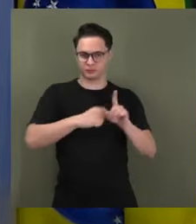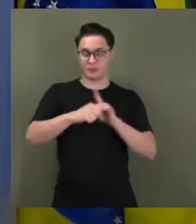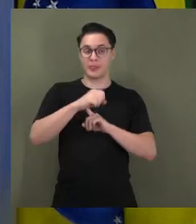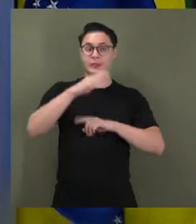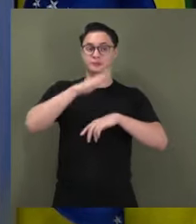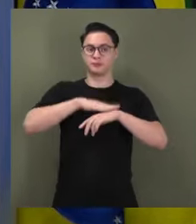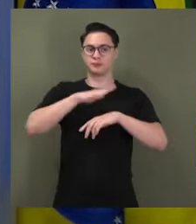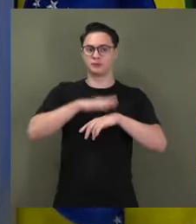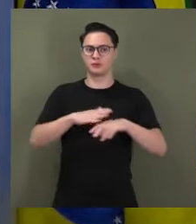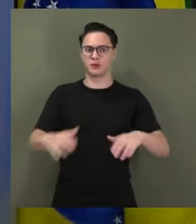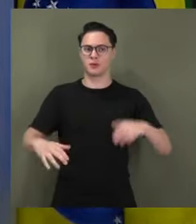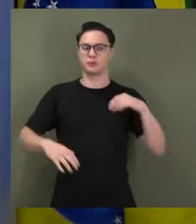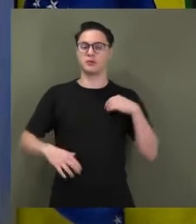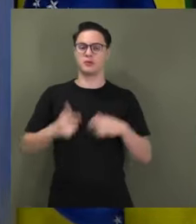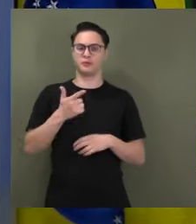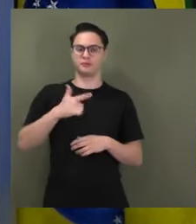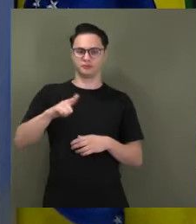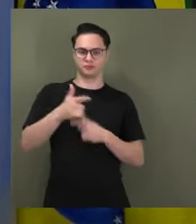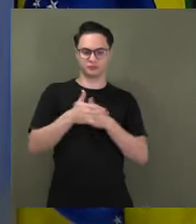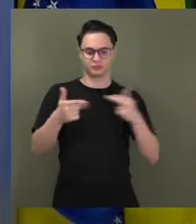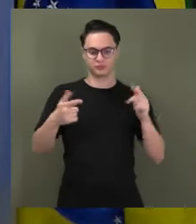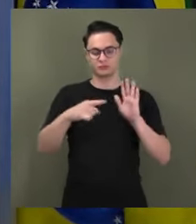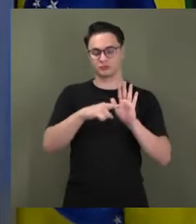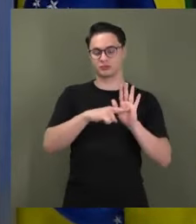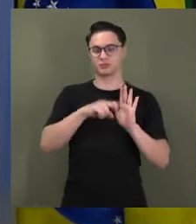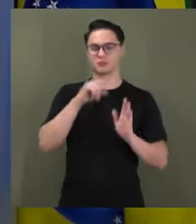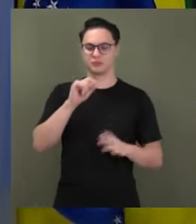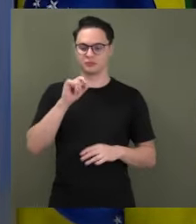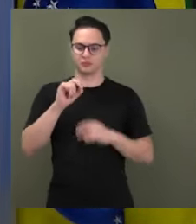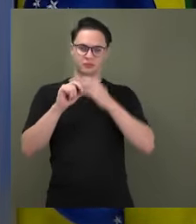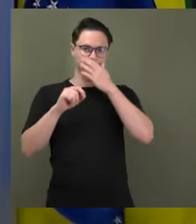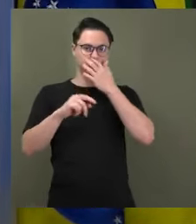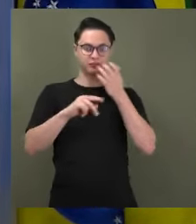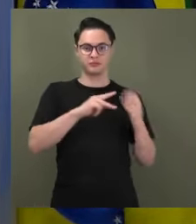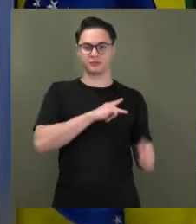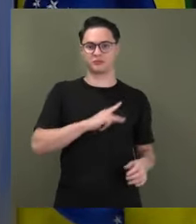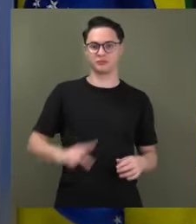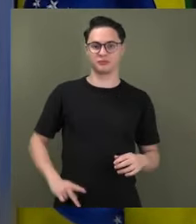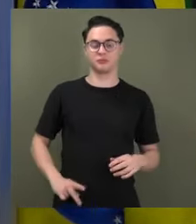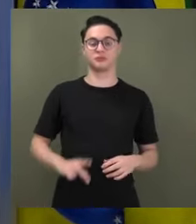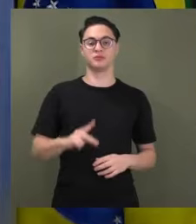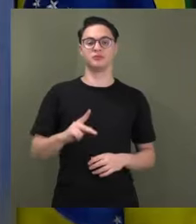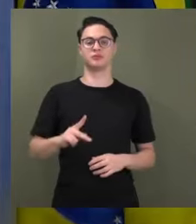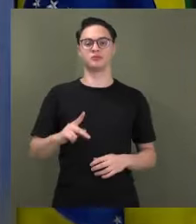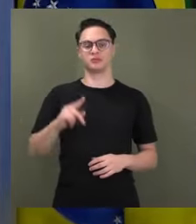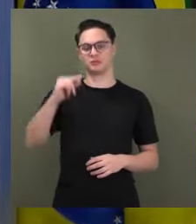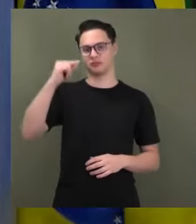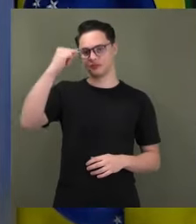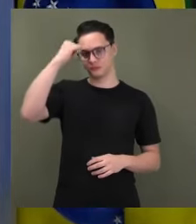outro destaque negativo ficou por conta da curta fala do presidente do STF, Barroso, ao